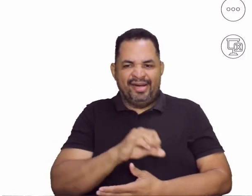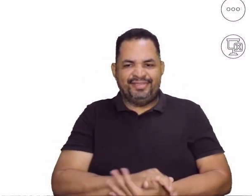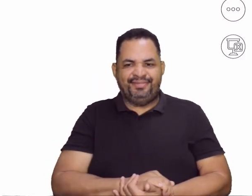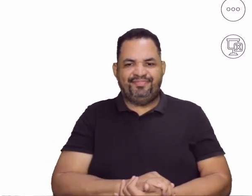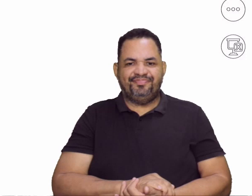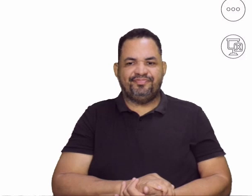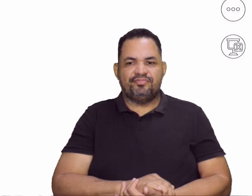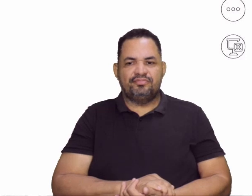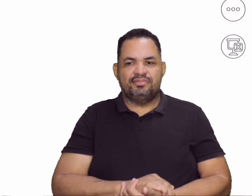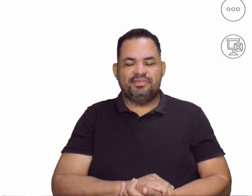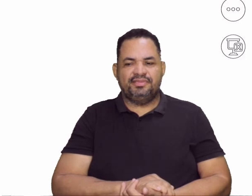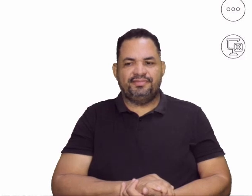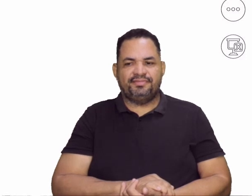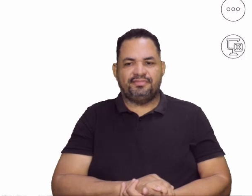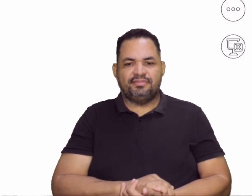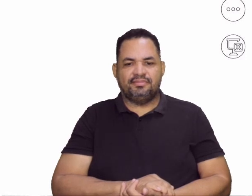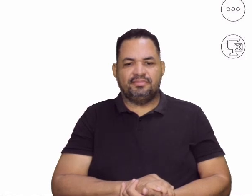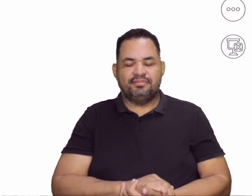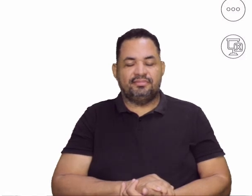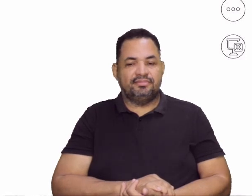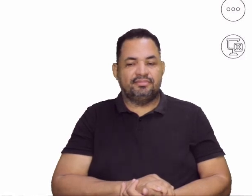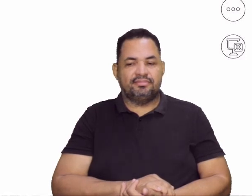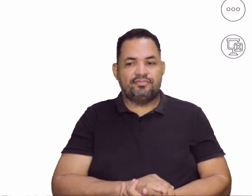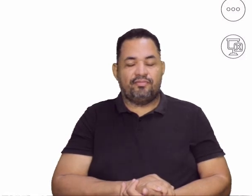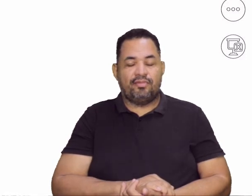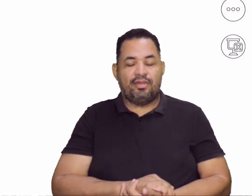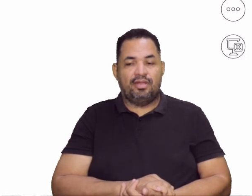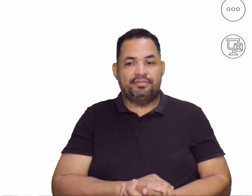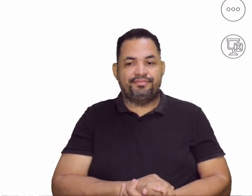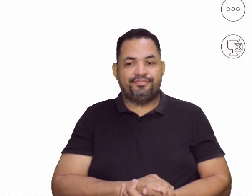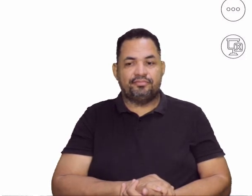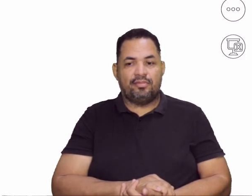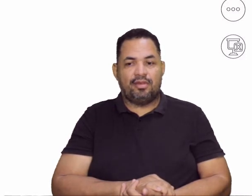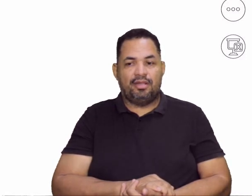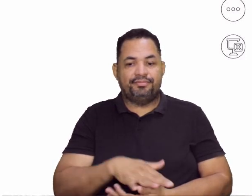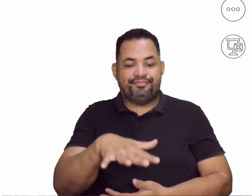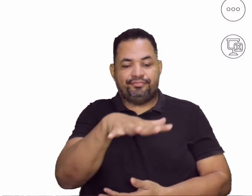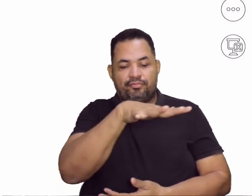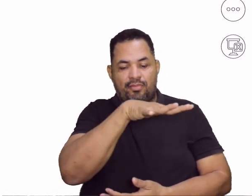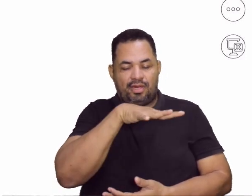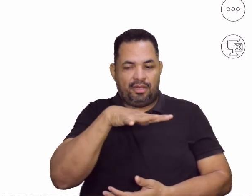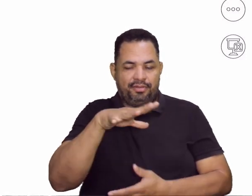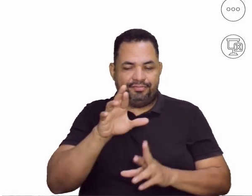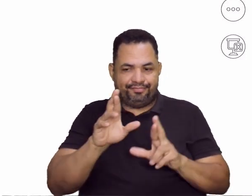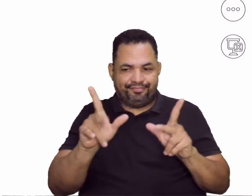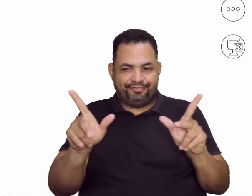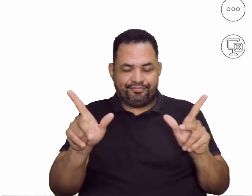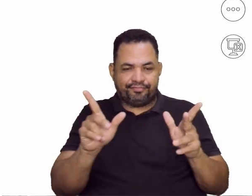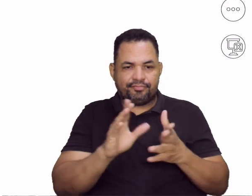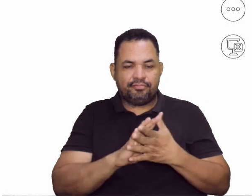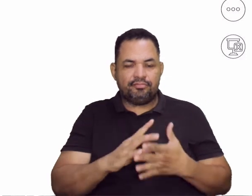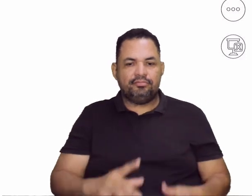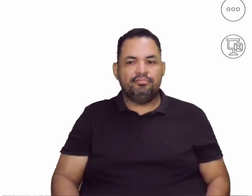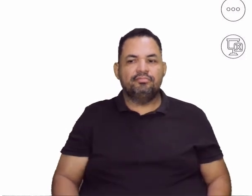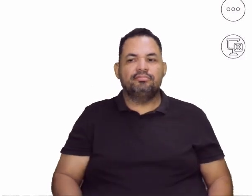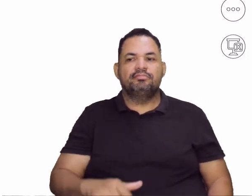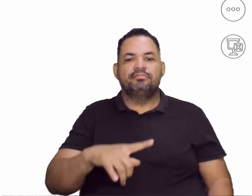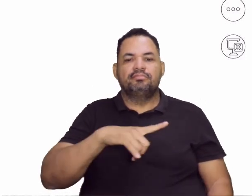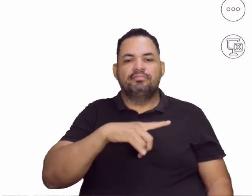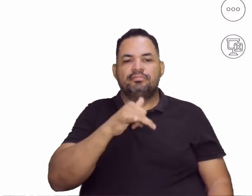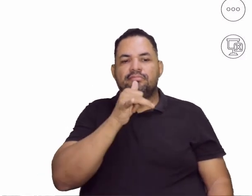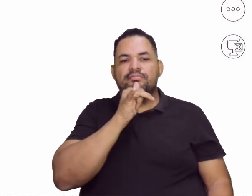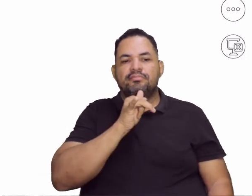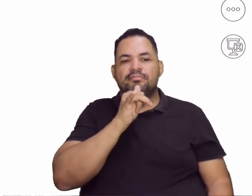Recreativo, lazer, diversão, certo? E em ambientes diferentes. E aí eu tenho, por exemplo,